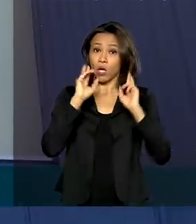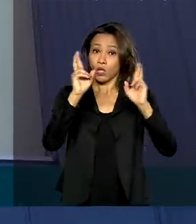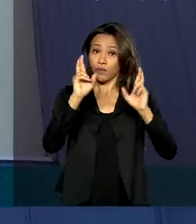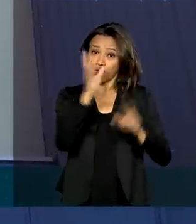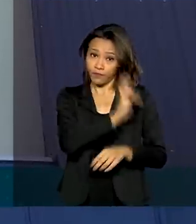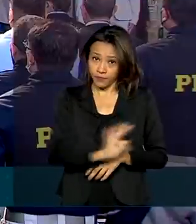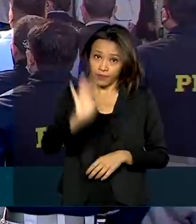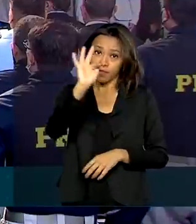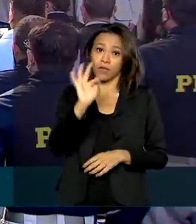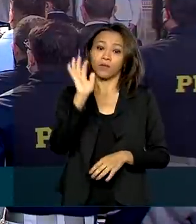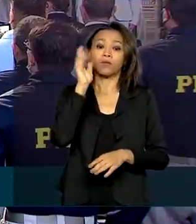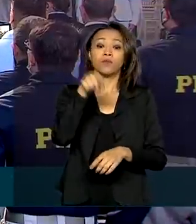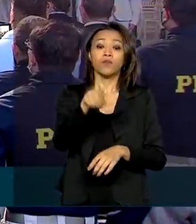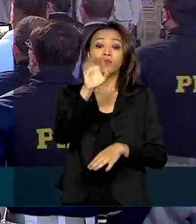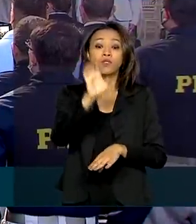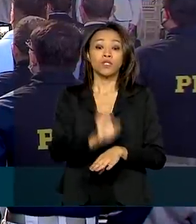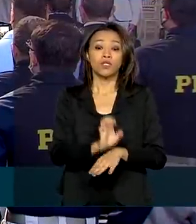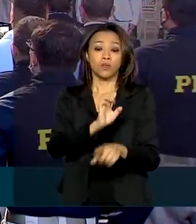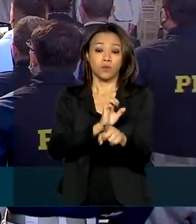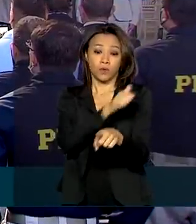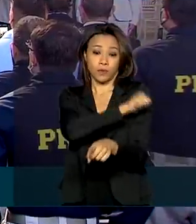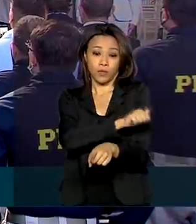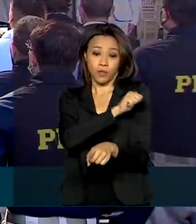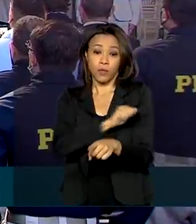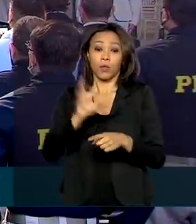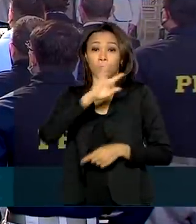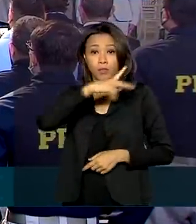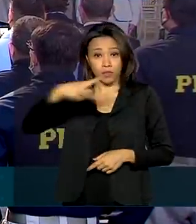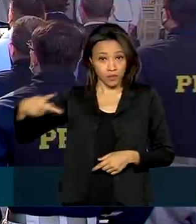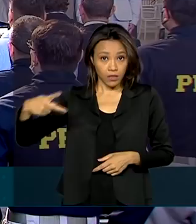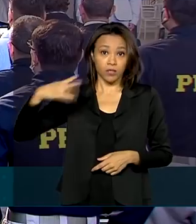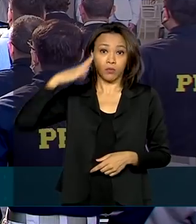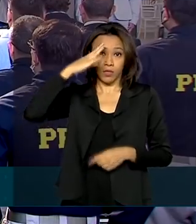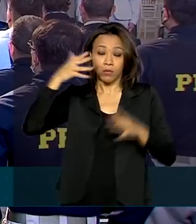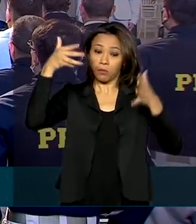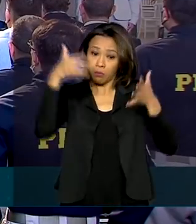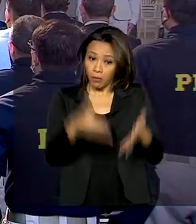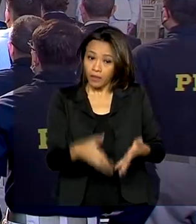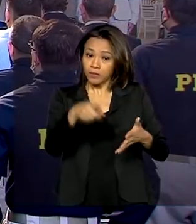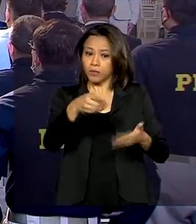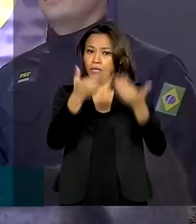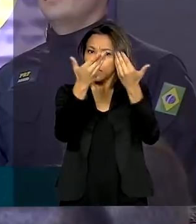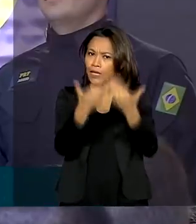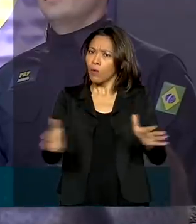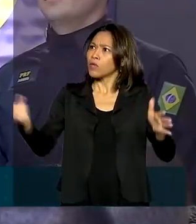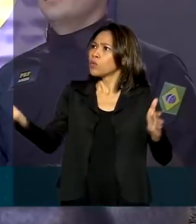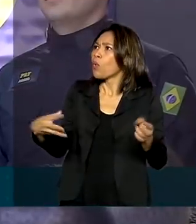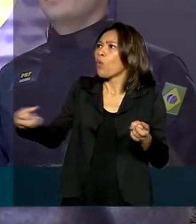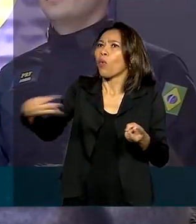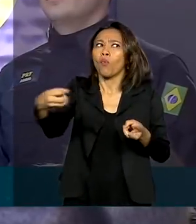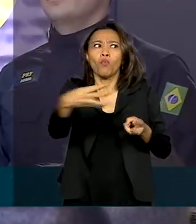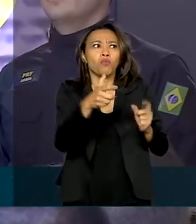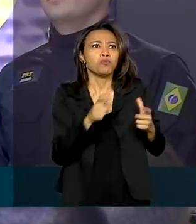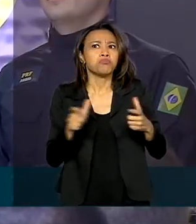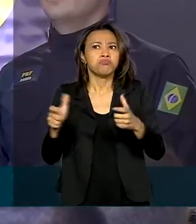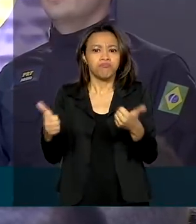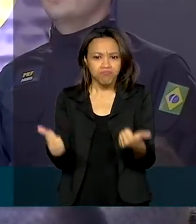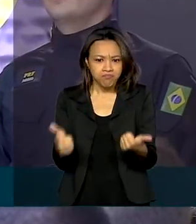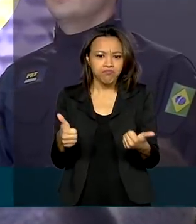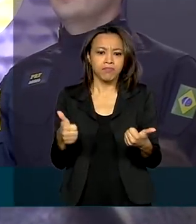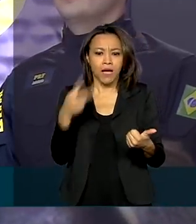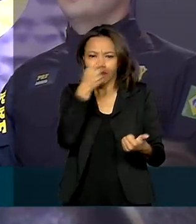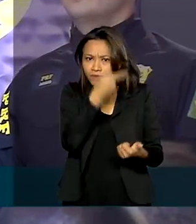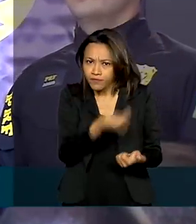no Rio de Janeiro, o presidente Jair Bolsonaro participou da cerimônia de inauguração das novas instalações da unidade. Durante a